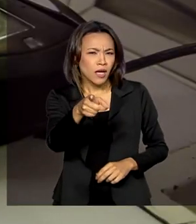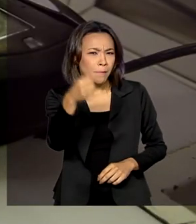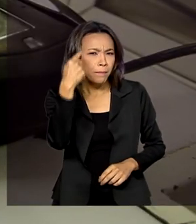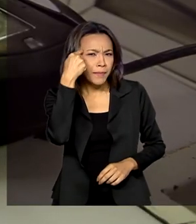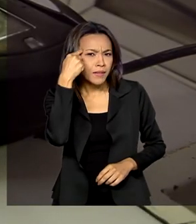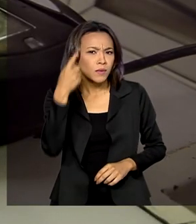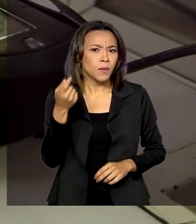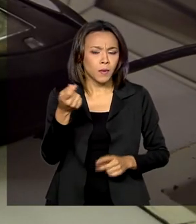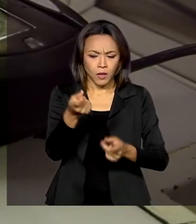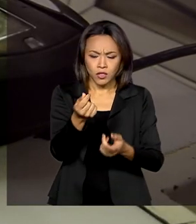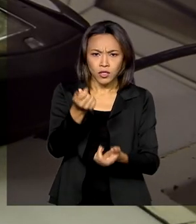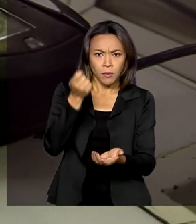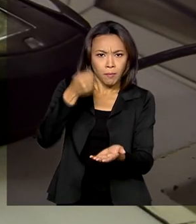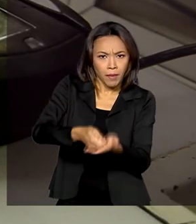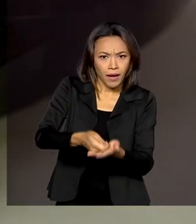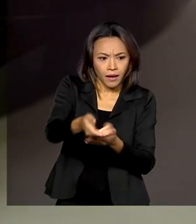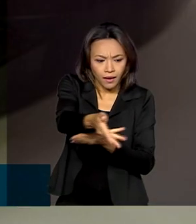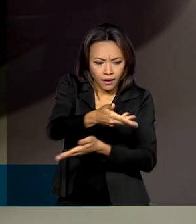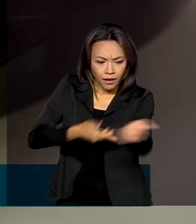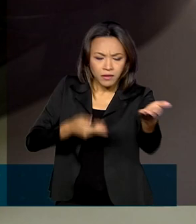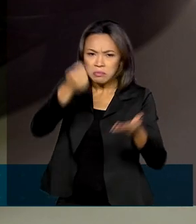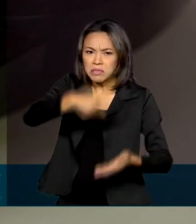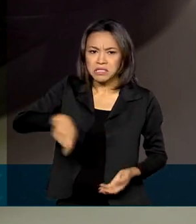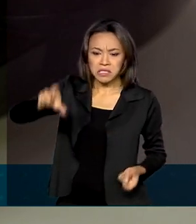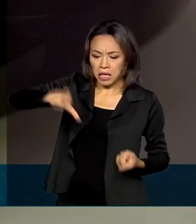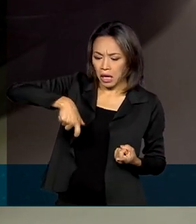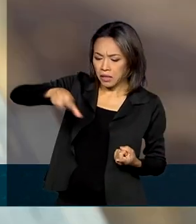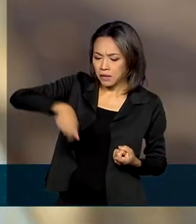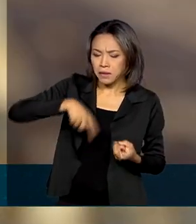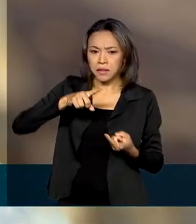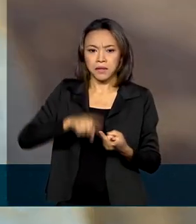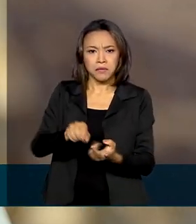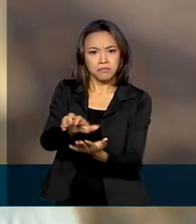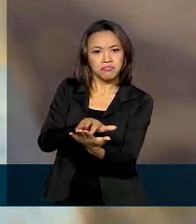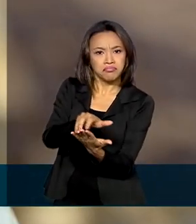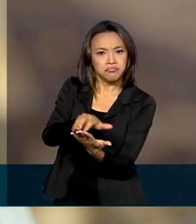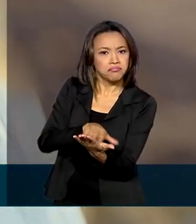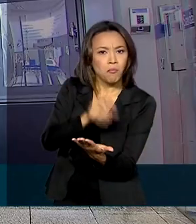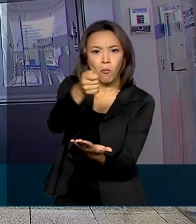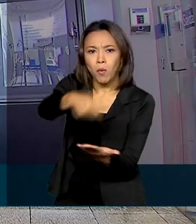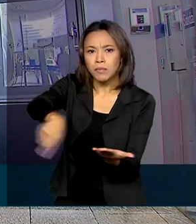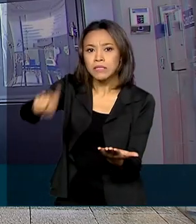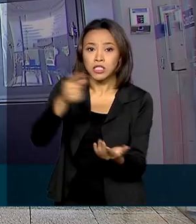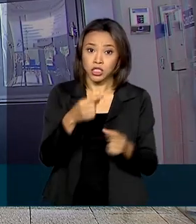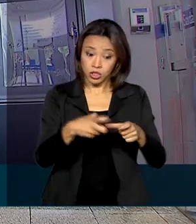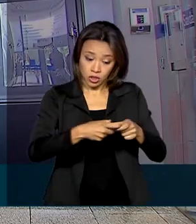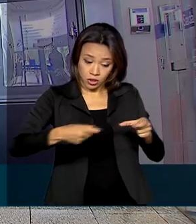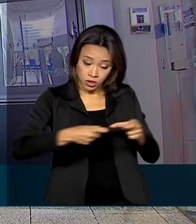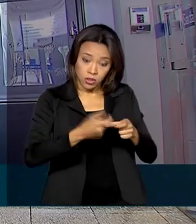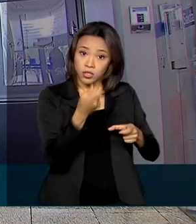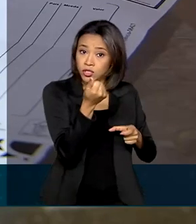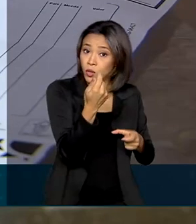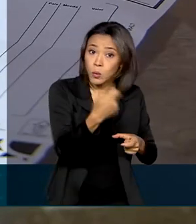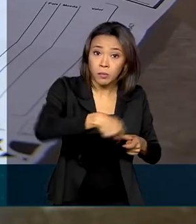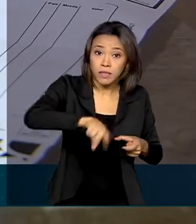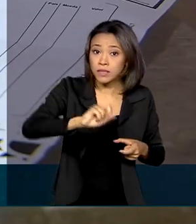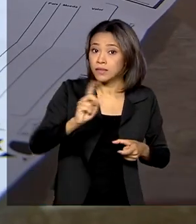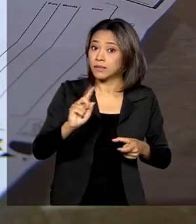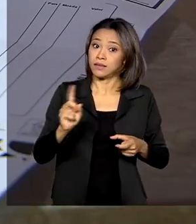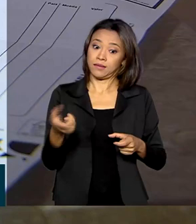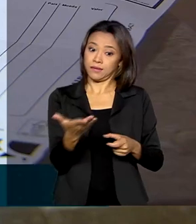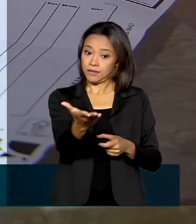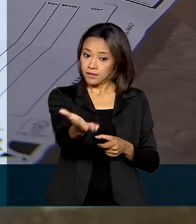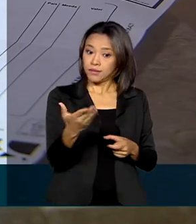fazer um pagamento sem precisar usar cartão, maquininha, dinheiro vivo ou transferências sem recorrer aos